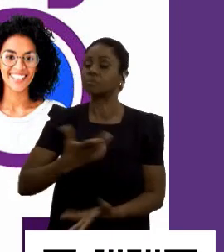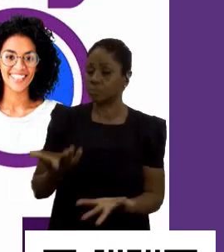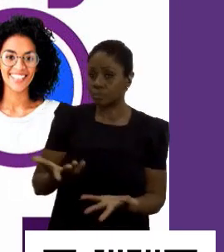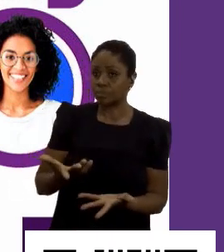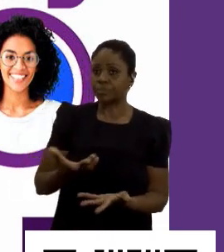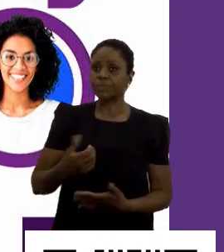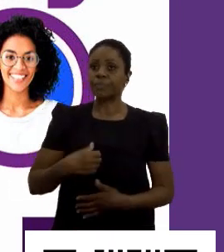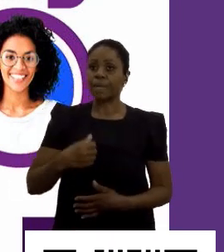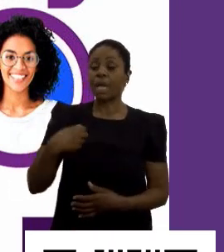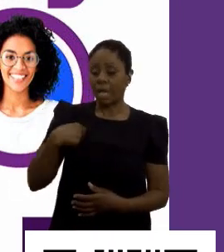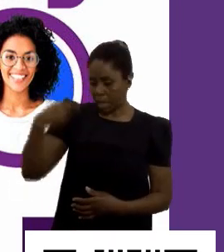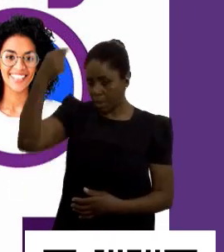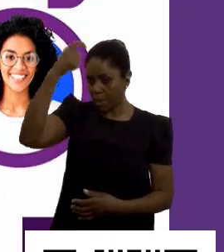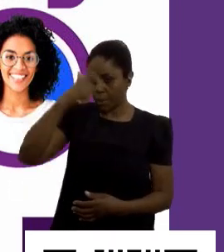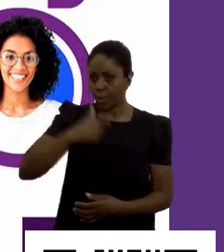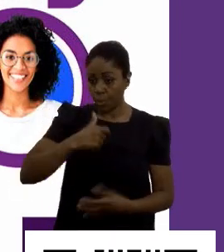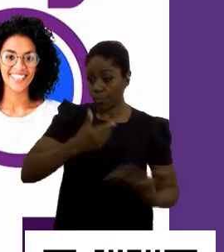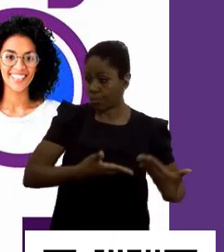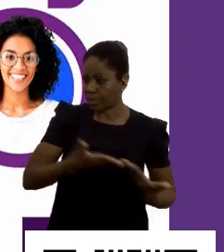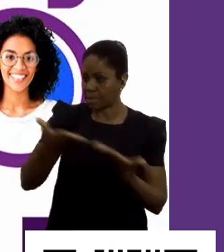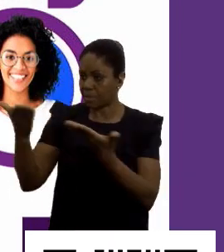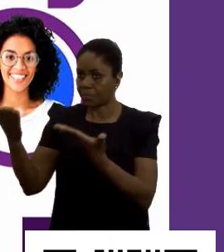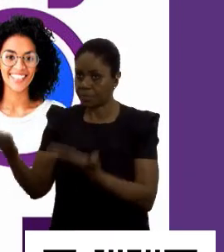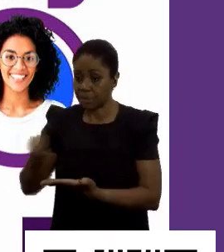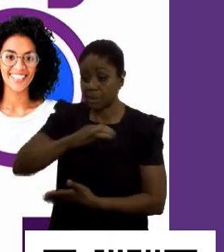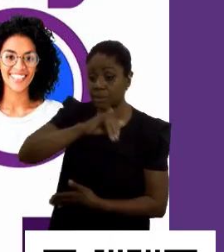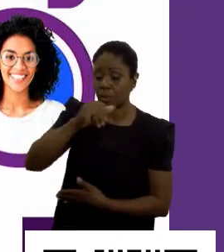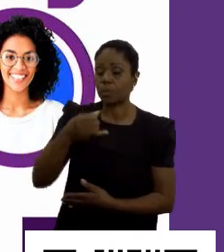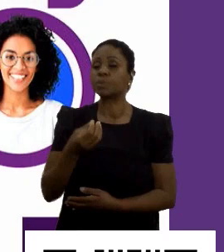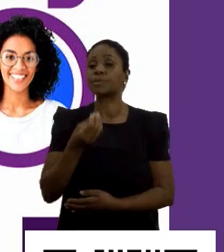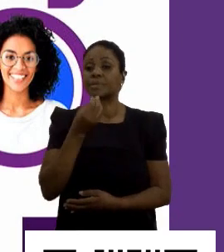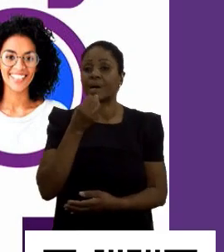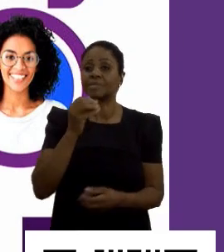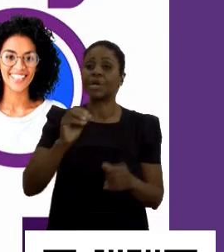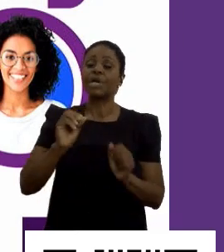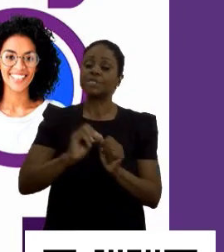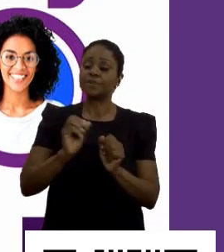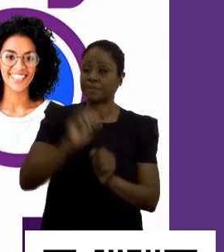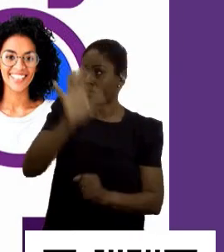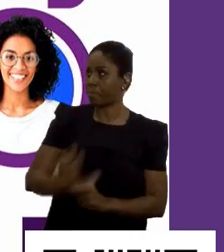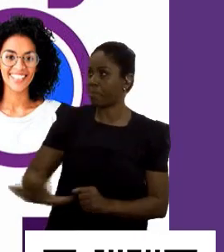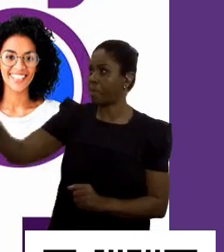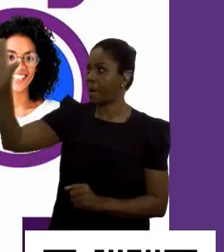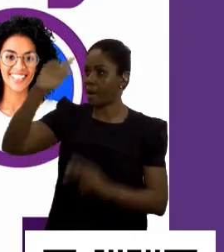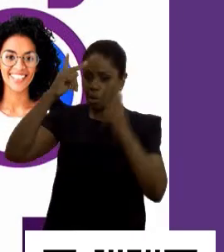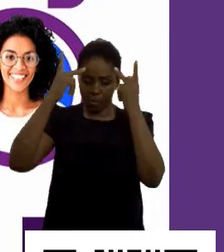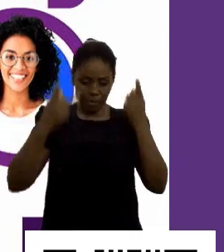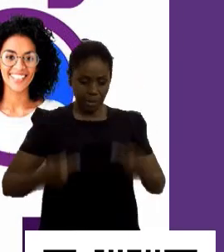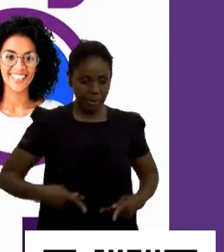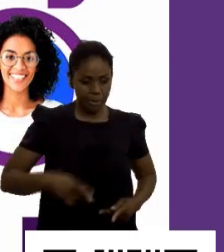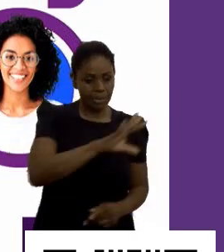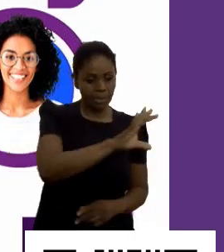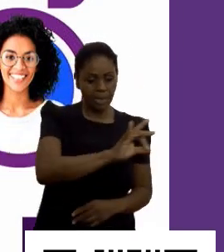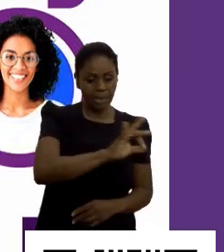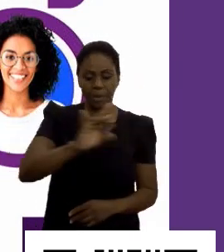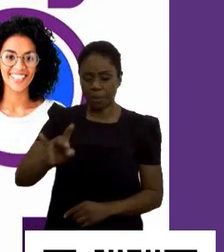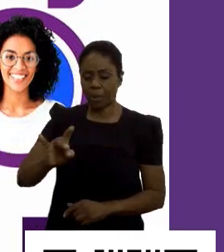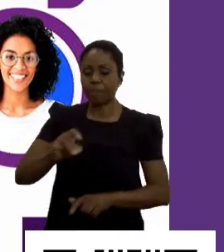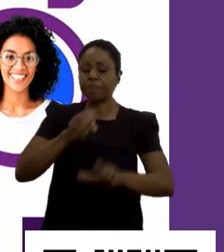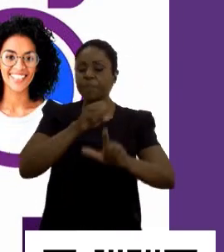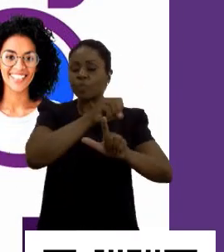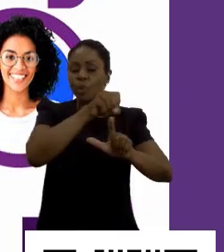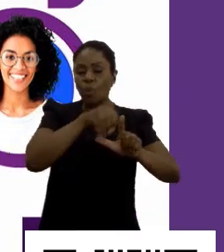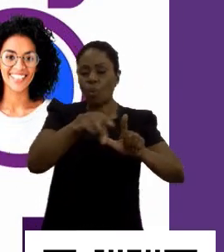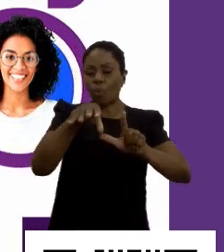Eu vou trazer para vocês aqui a oportunidade de fazer o mapeamento de perfil comportamental de vocês. Eu vou passar um QR Code já, já.